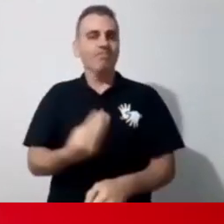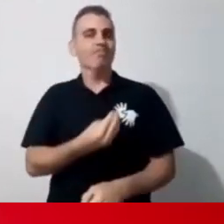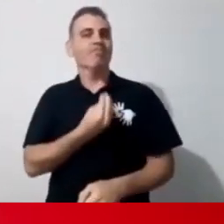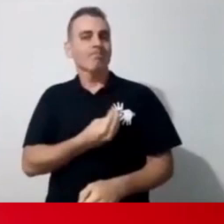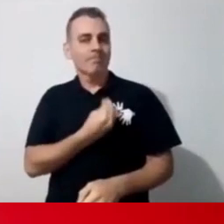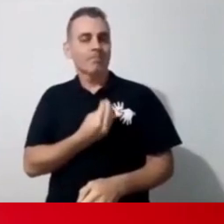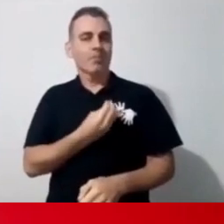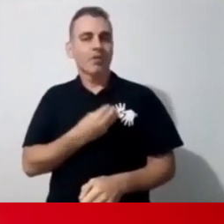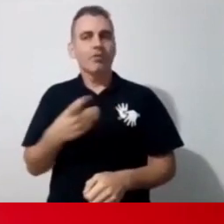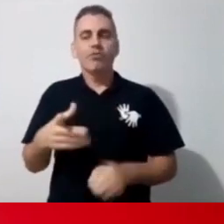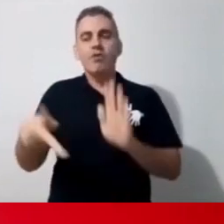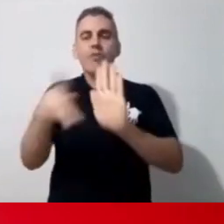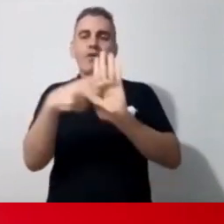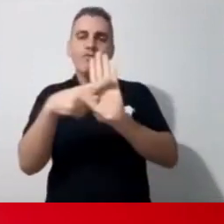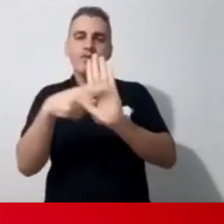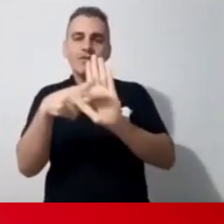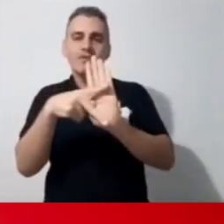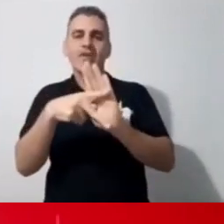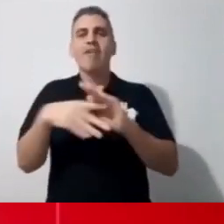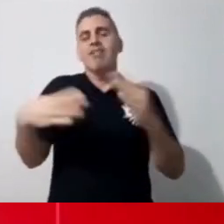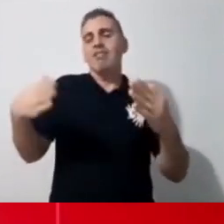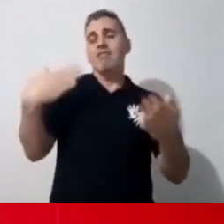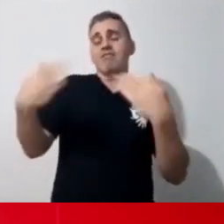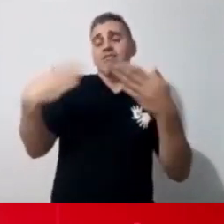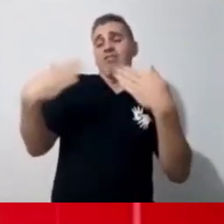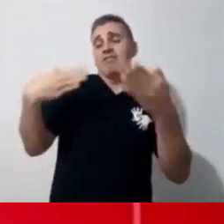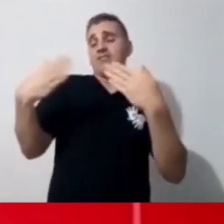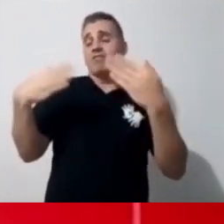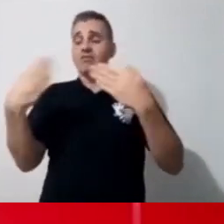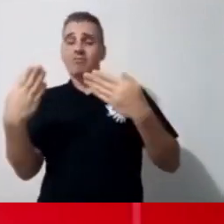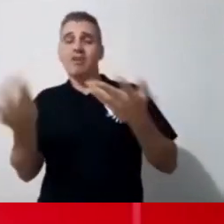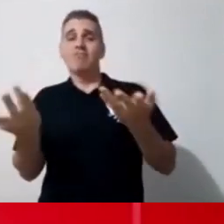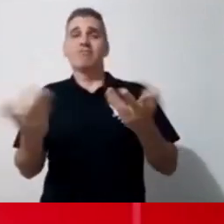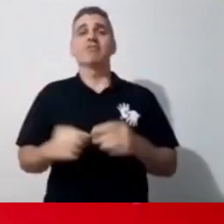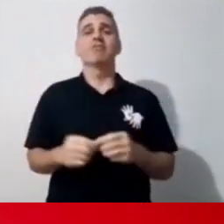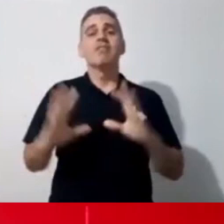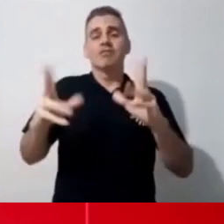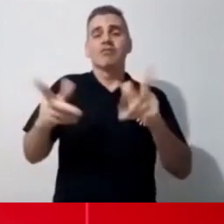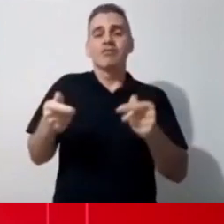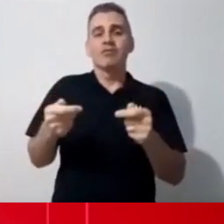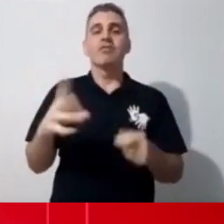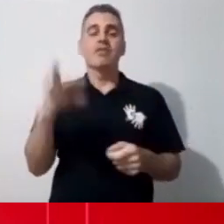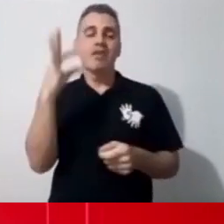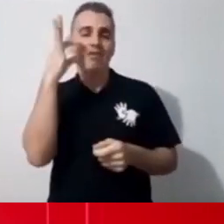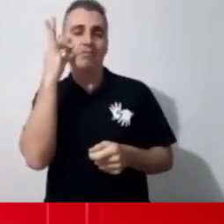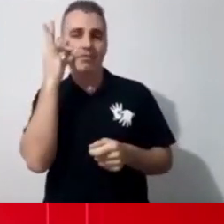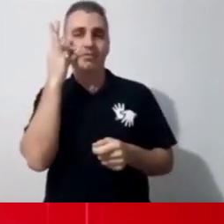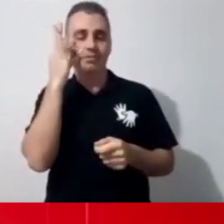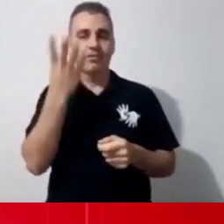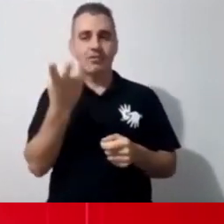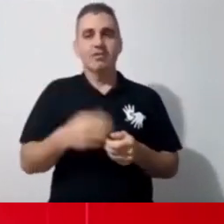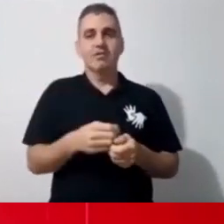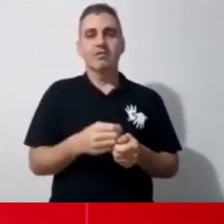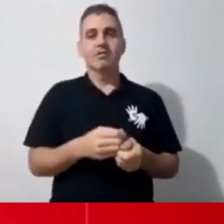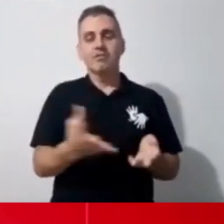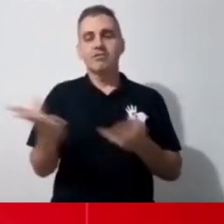hoje é um bate-papo inclusivo, né? Onde eu tenho aqui a presença das minhas colegas e da viva acessibilidade